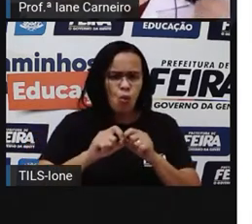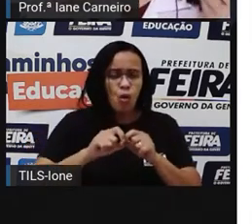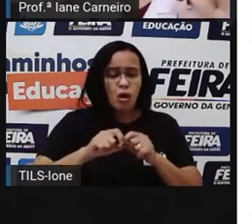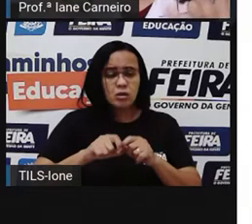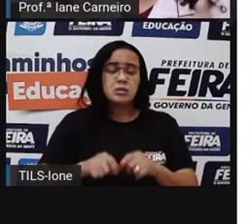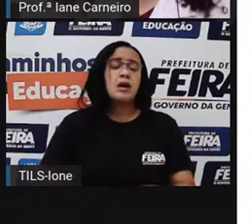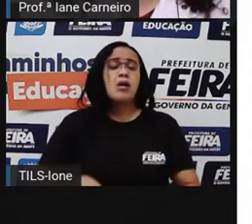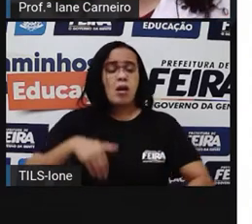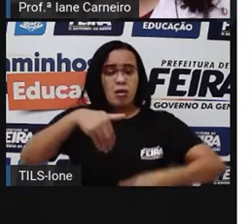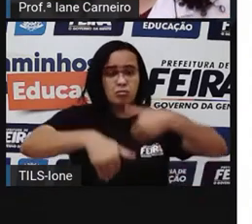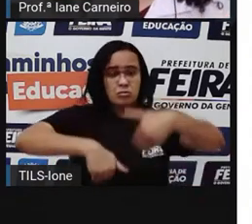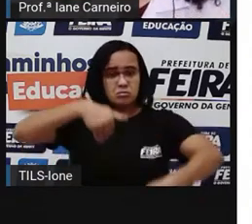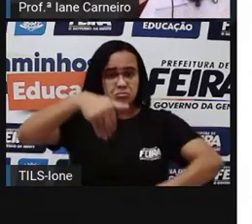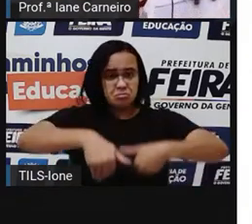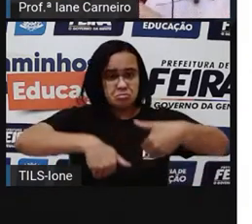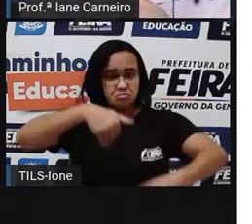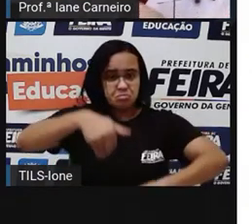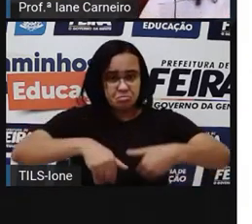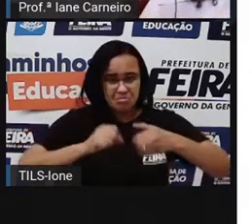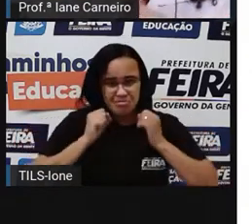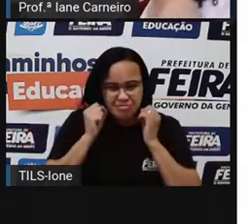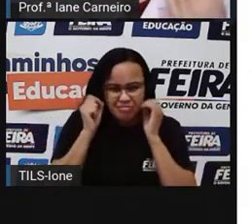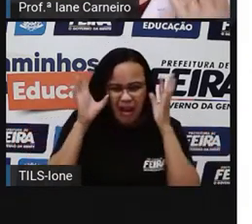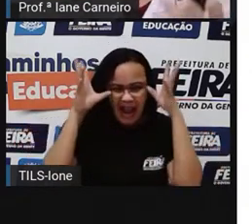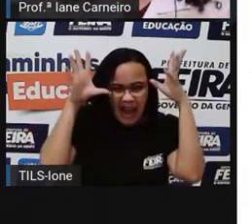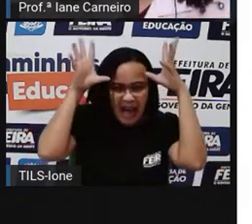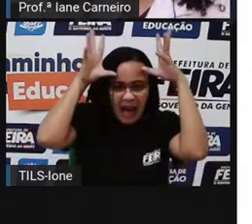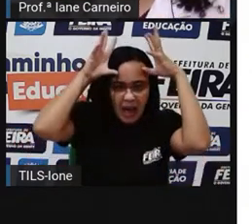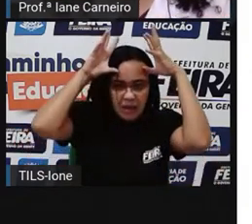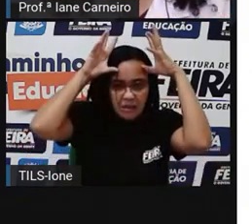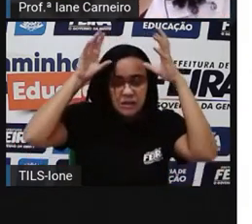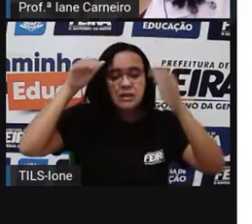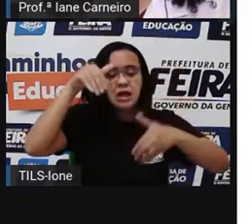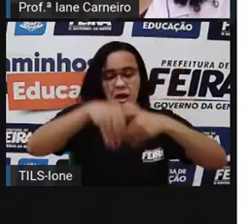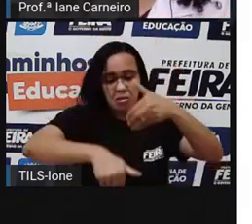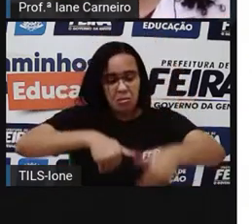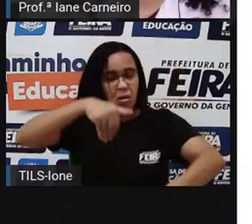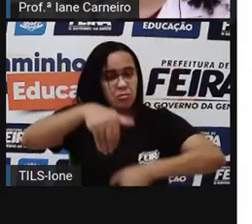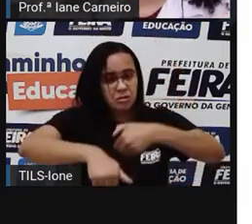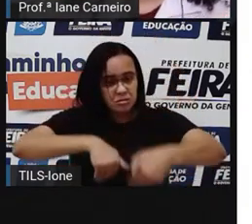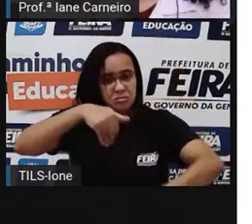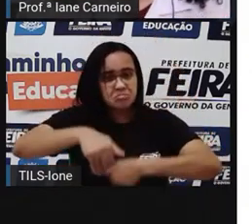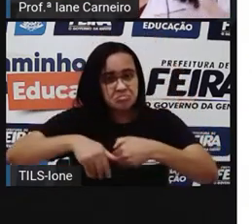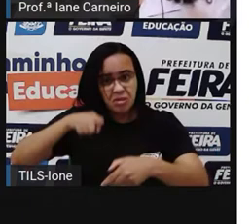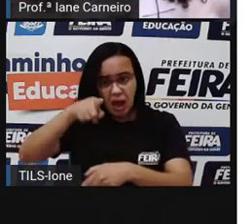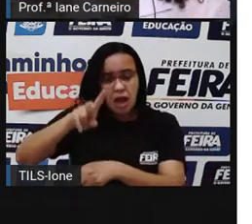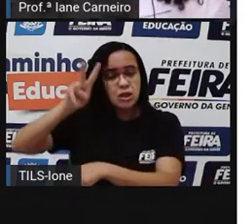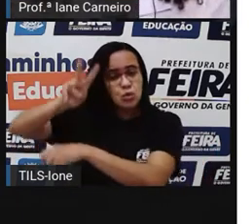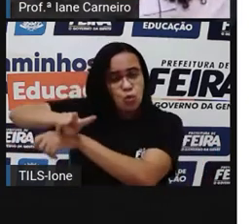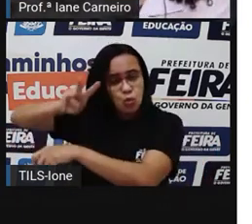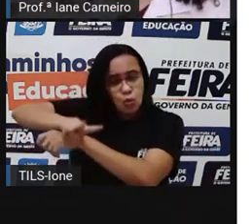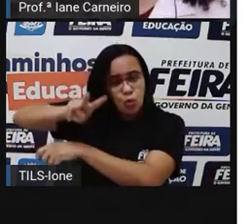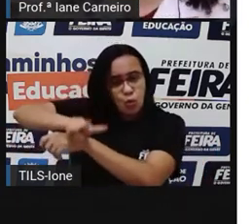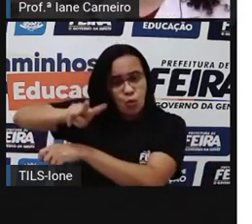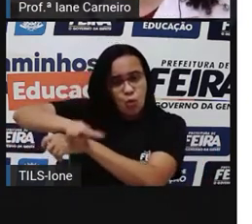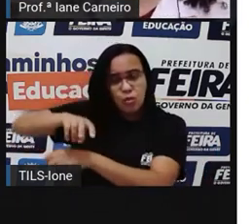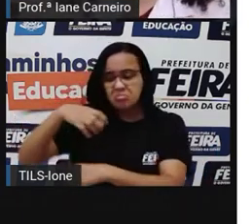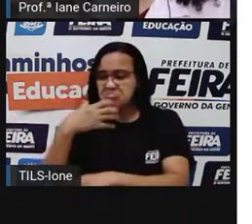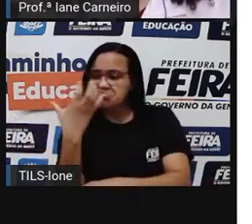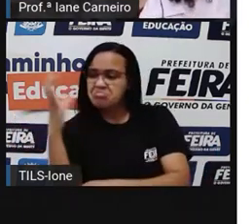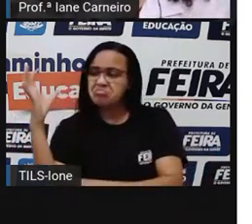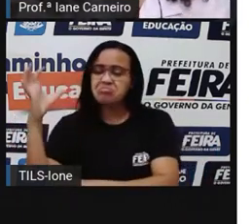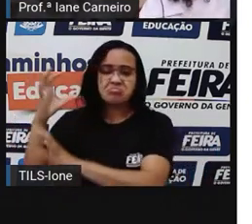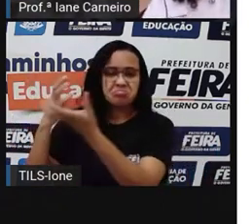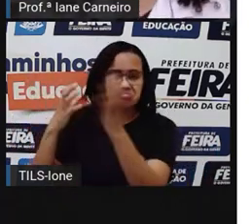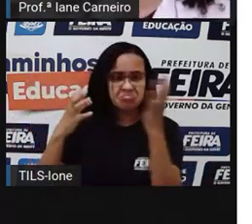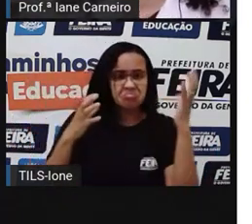né, tem os pés virados para trás e está sempre vigiando a floresta para espantar os maldosos que